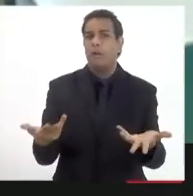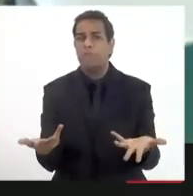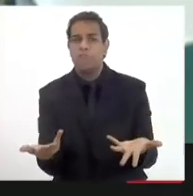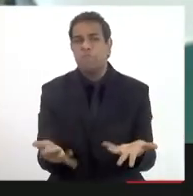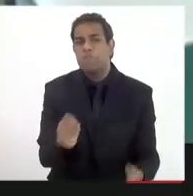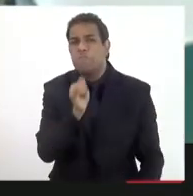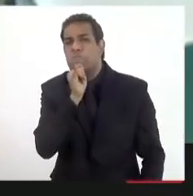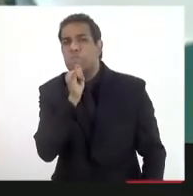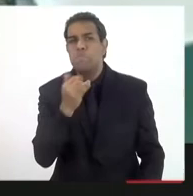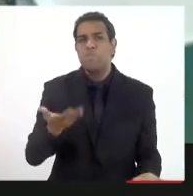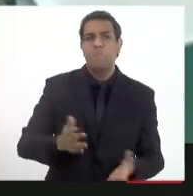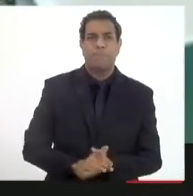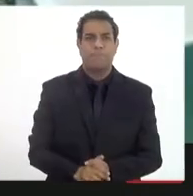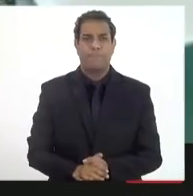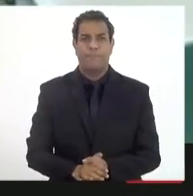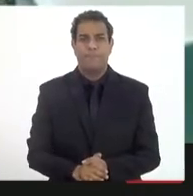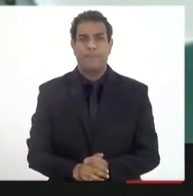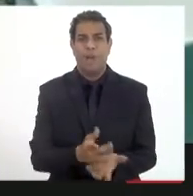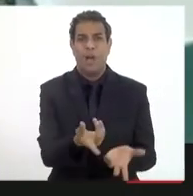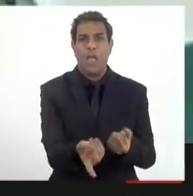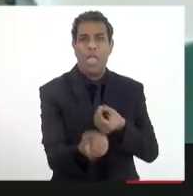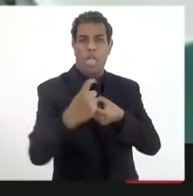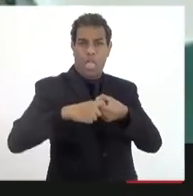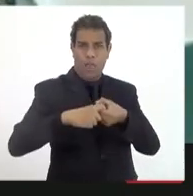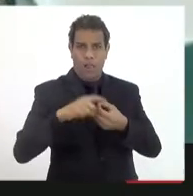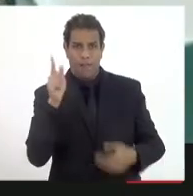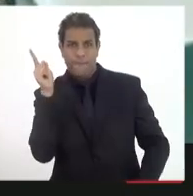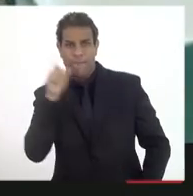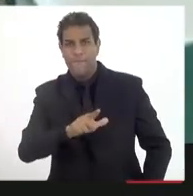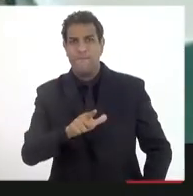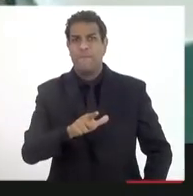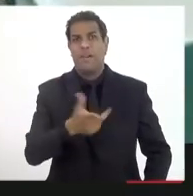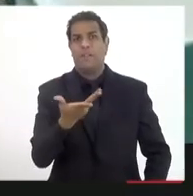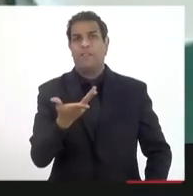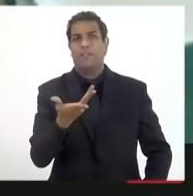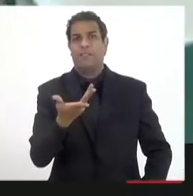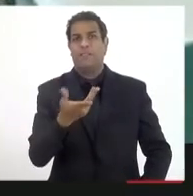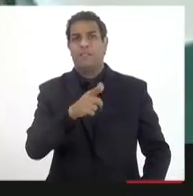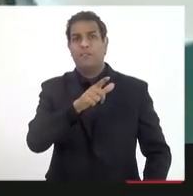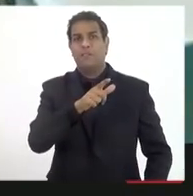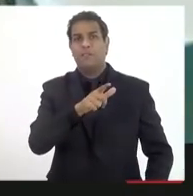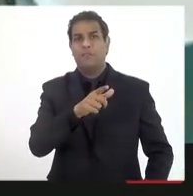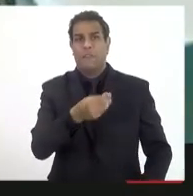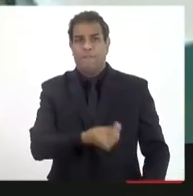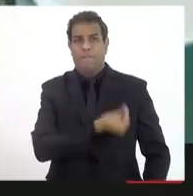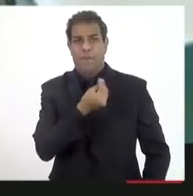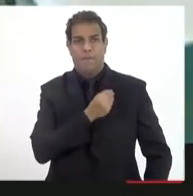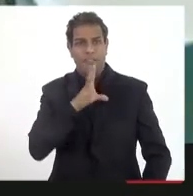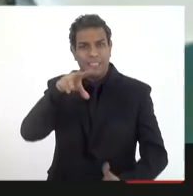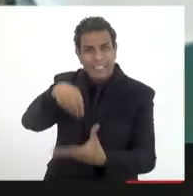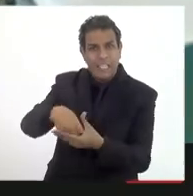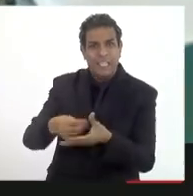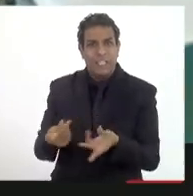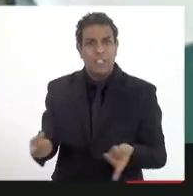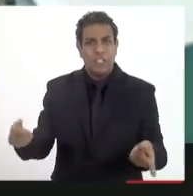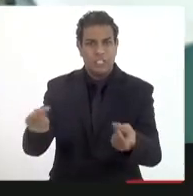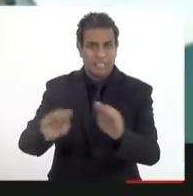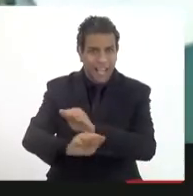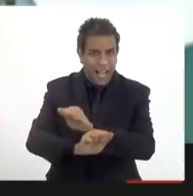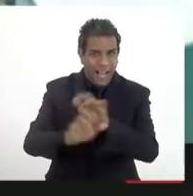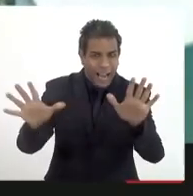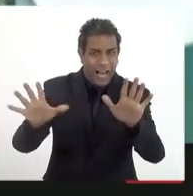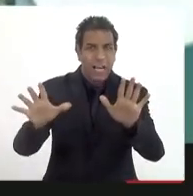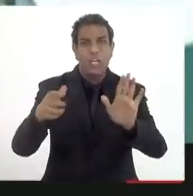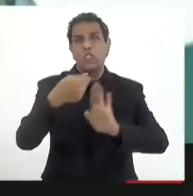com instrumentos reembolsáveis, tipo crédito, participação no capital? Isso não está claro. Não sei,